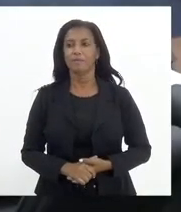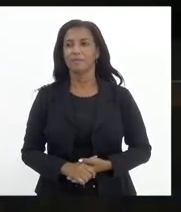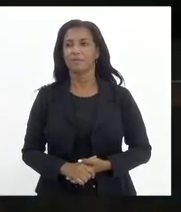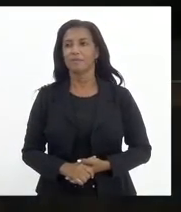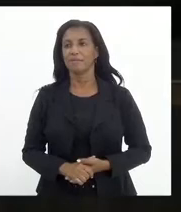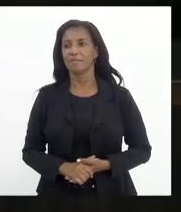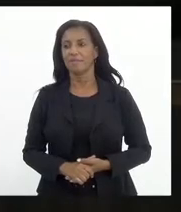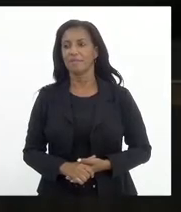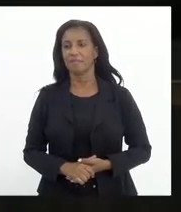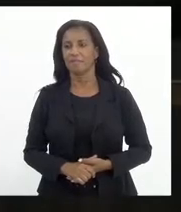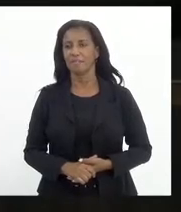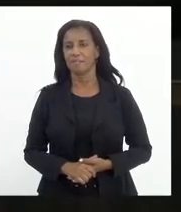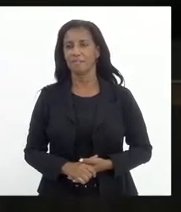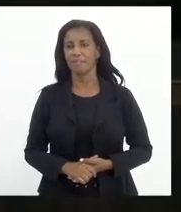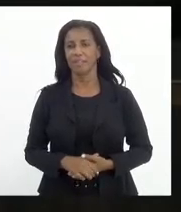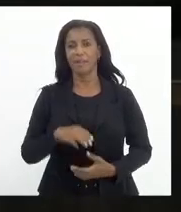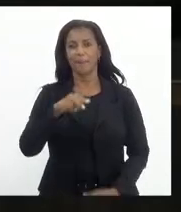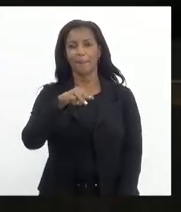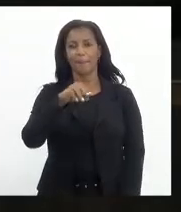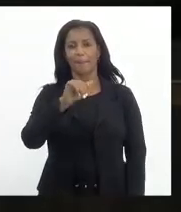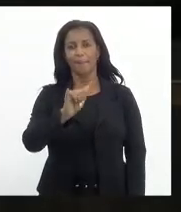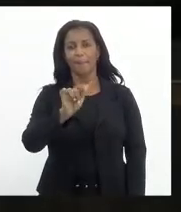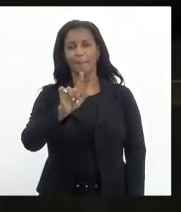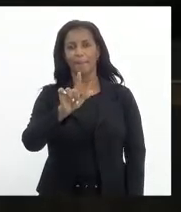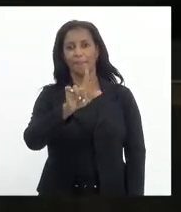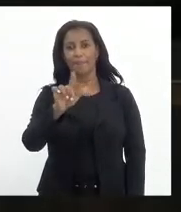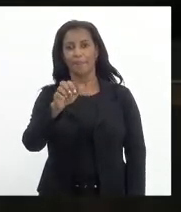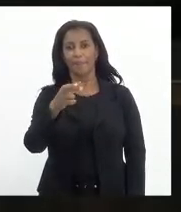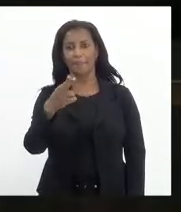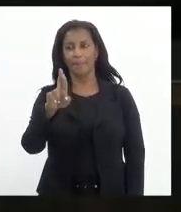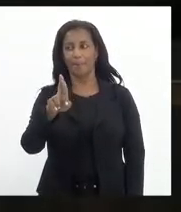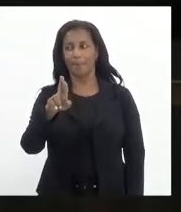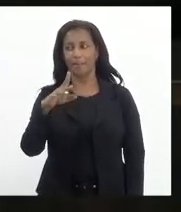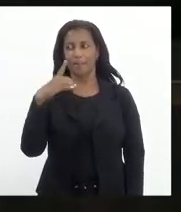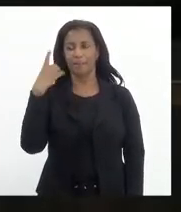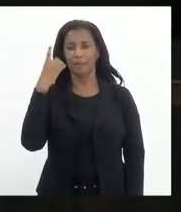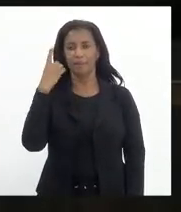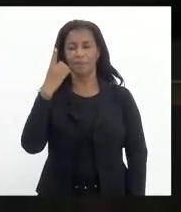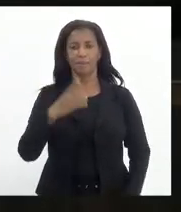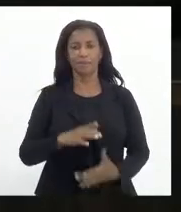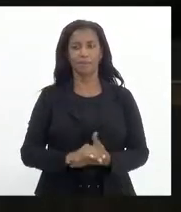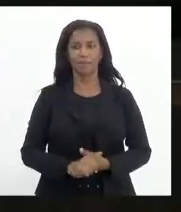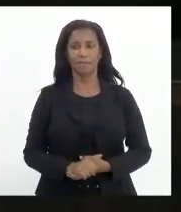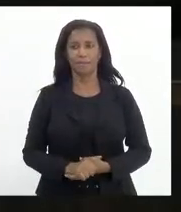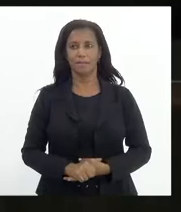Deputado Marcos Miller. Deputado Marcos Miller.